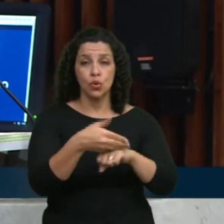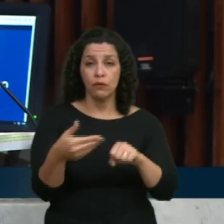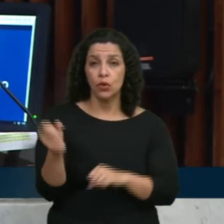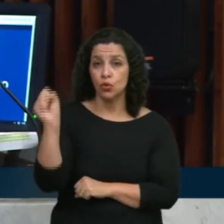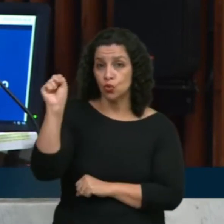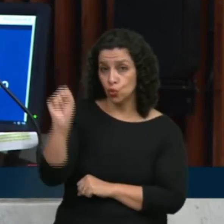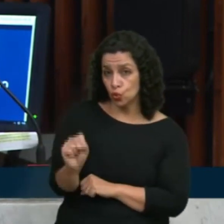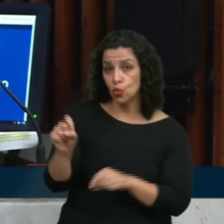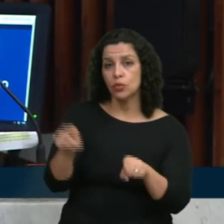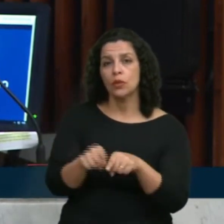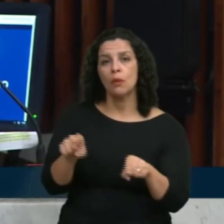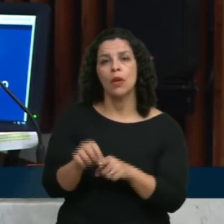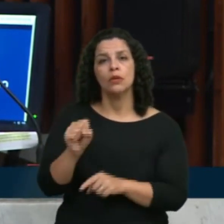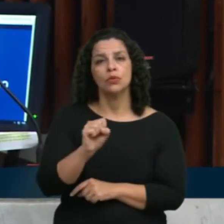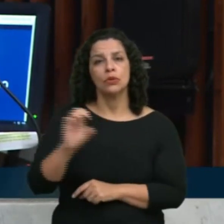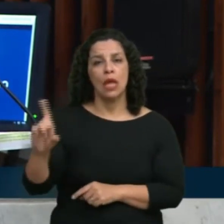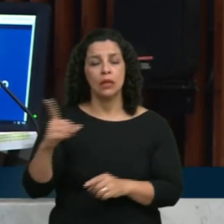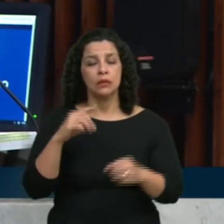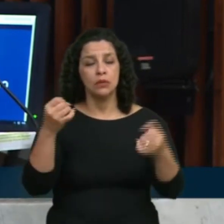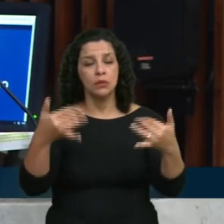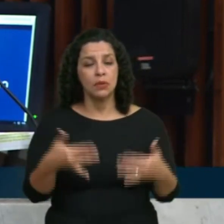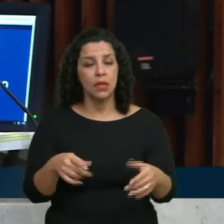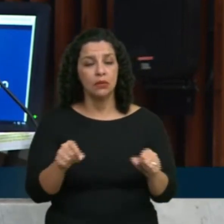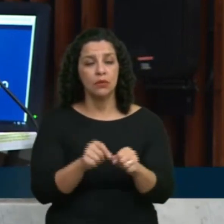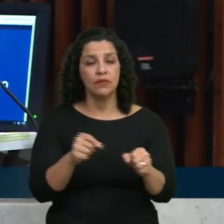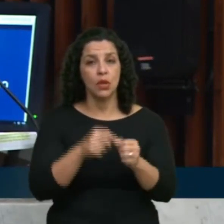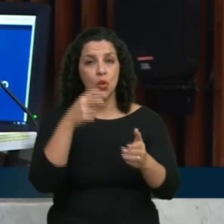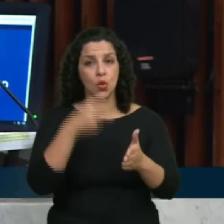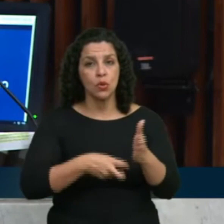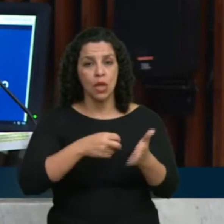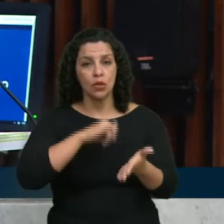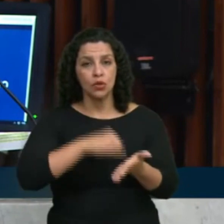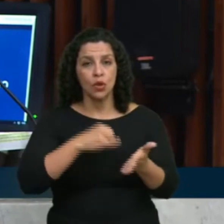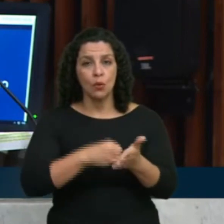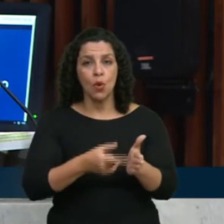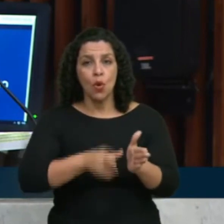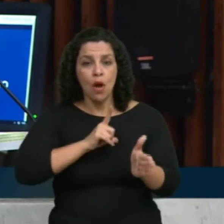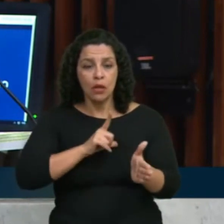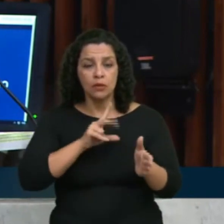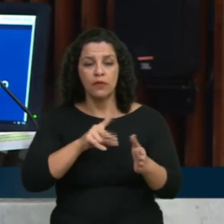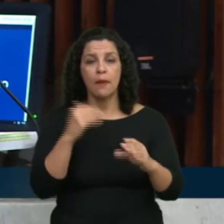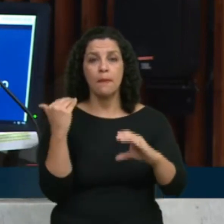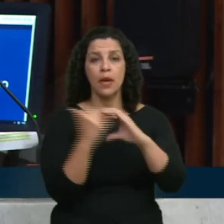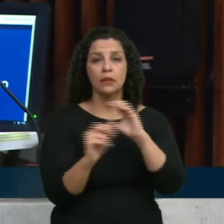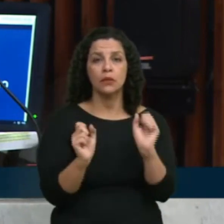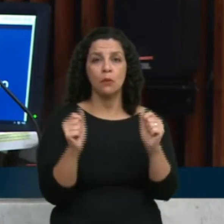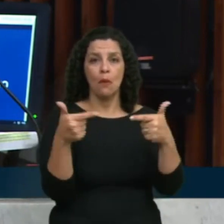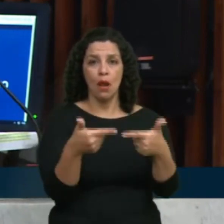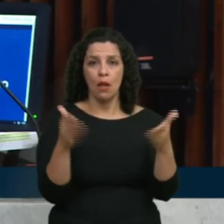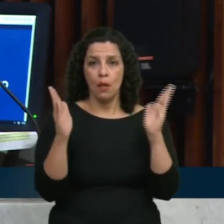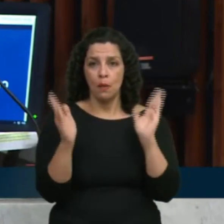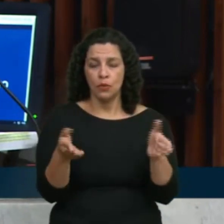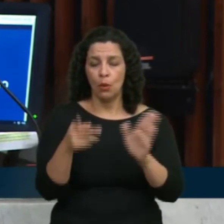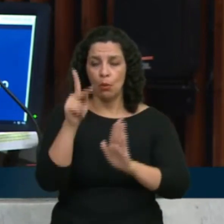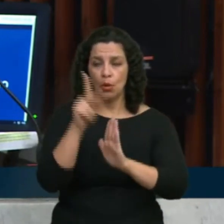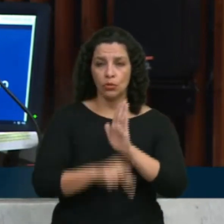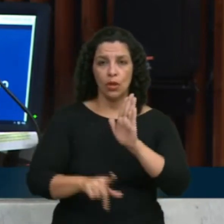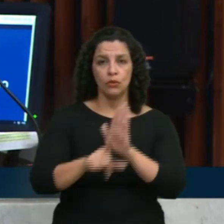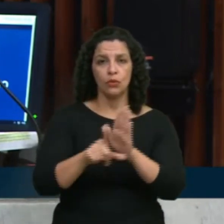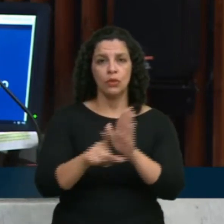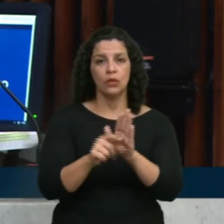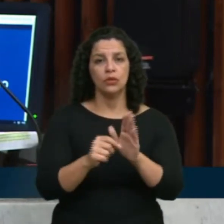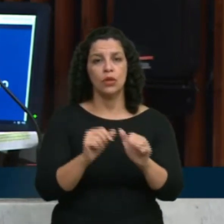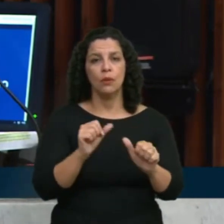Sudeste, estão antecipando a reforma tributária e enviando para as suas assembleias um projeto de